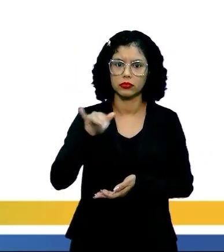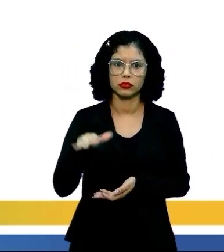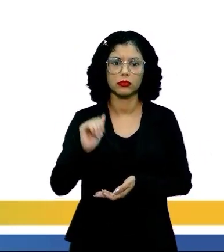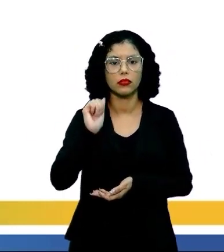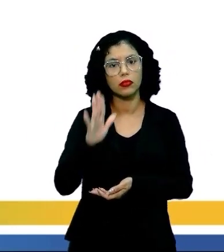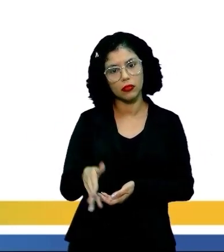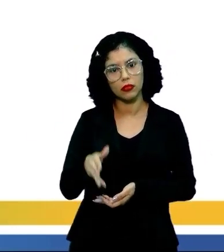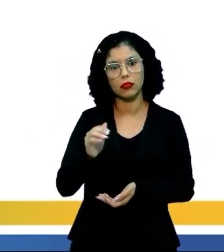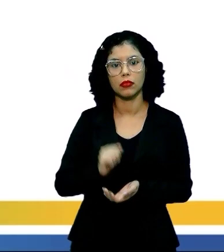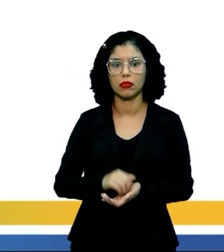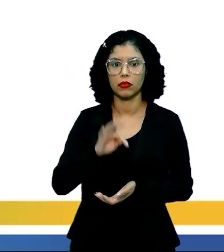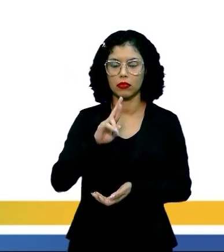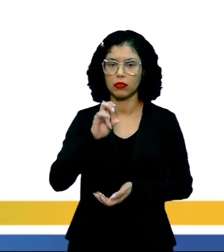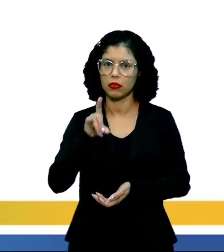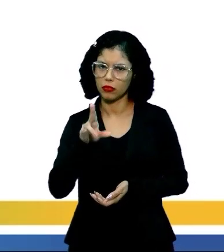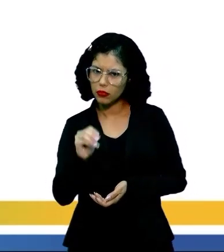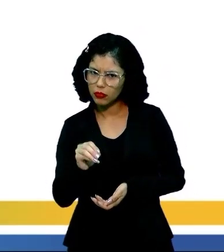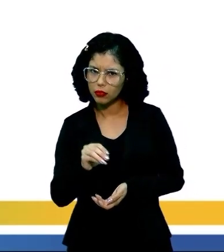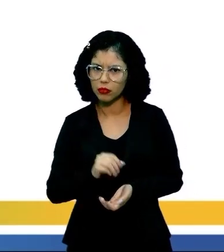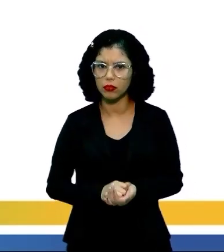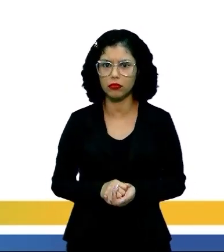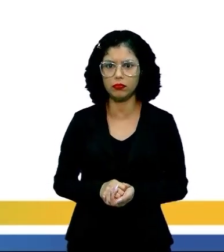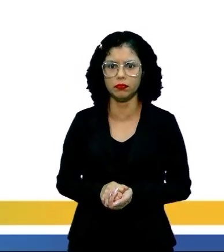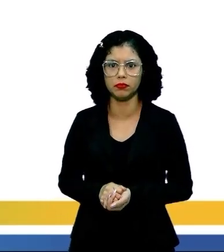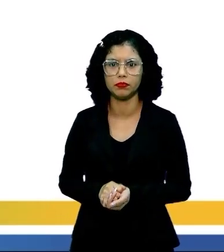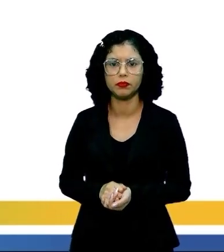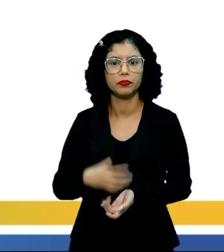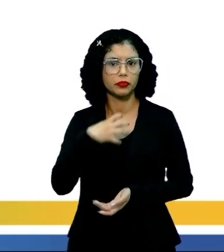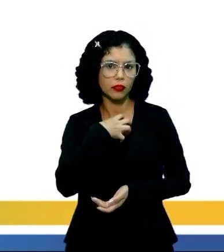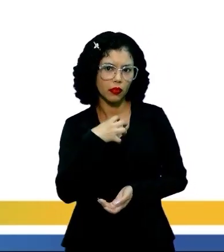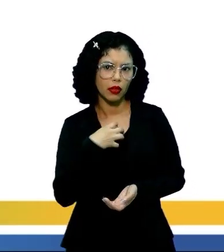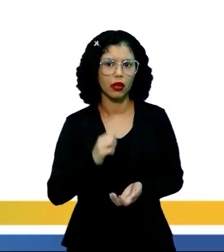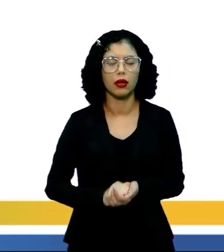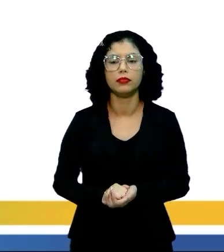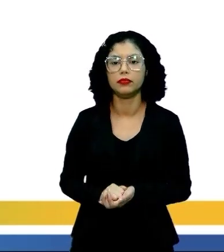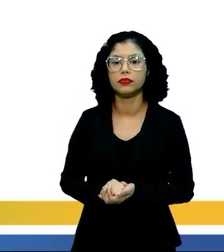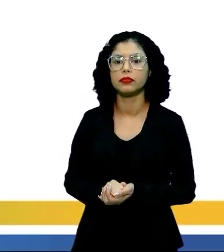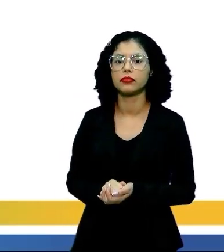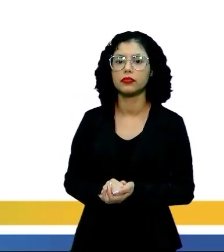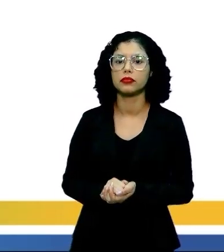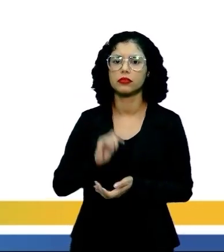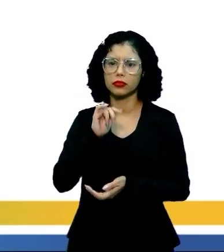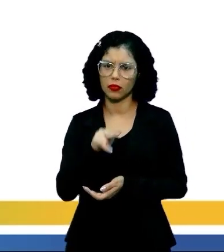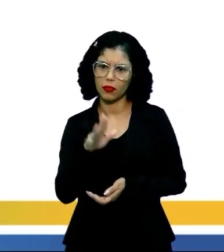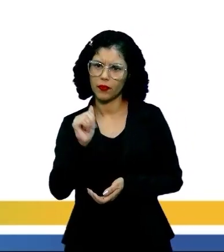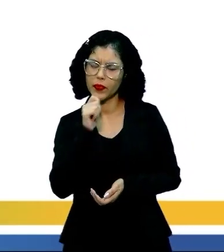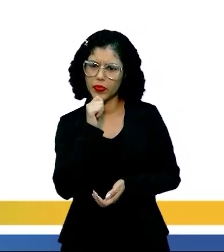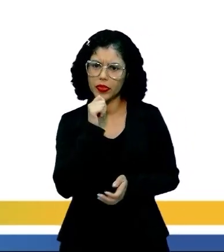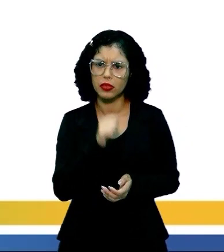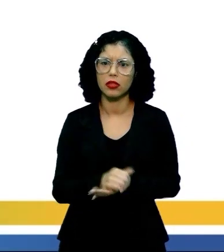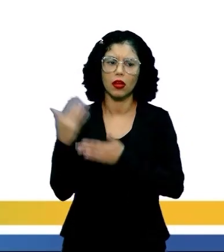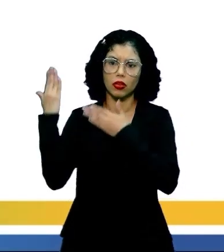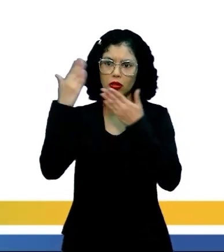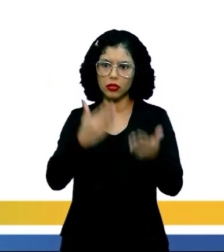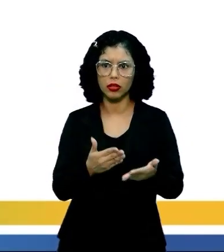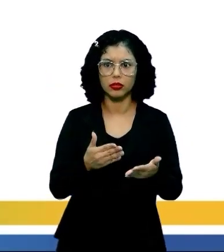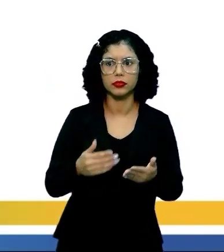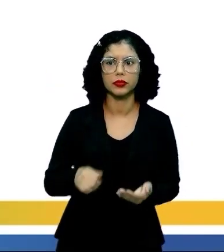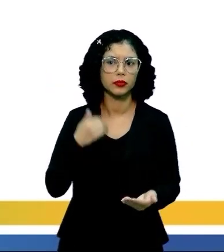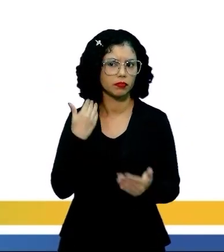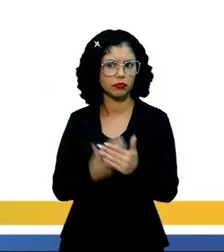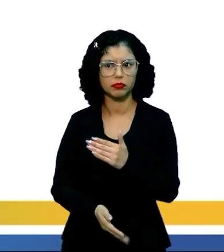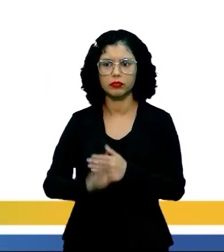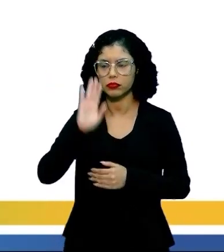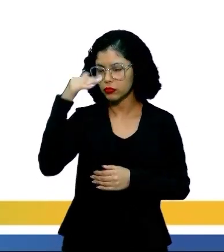ubirajara está tardando? Vamos lá. Sentindo que a alcunha lhe era dirigida,